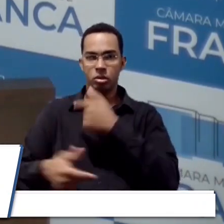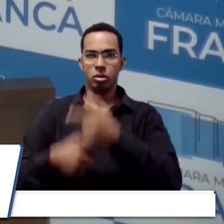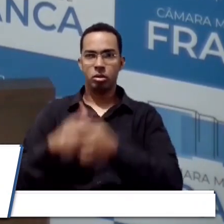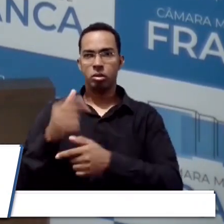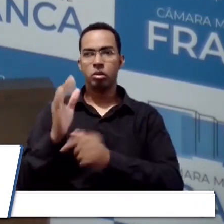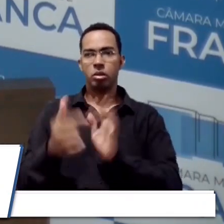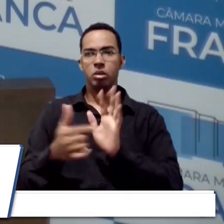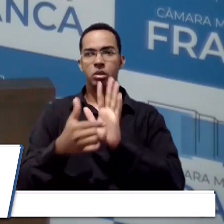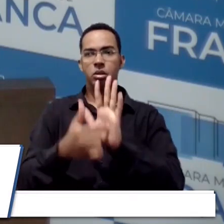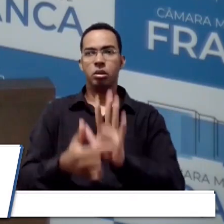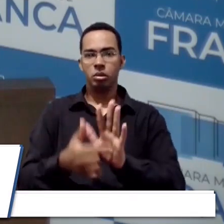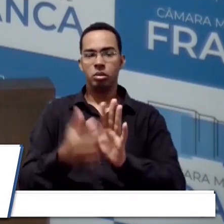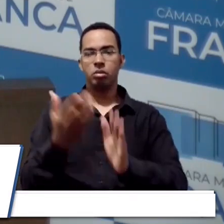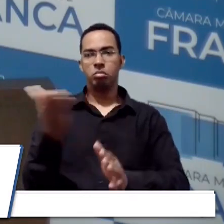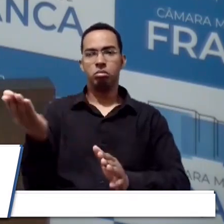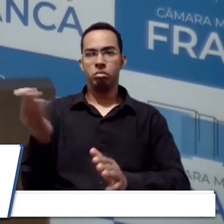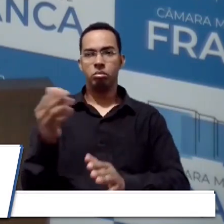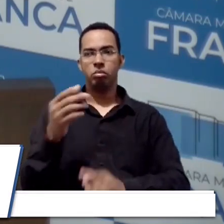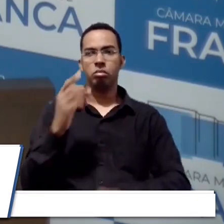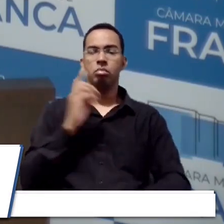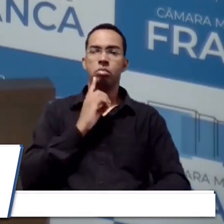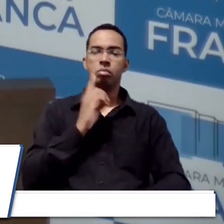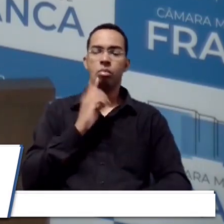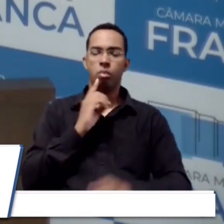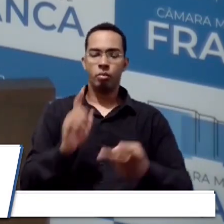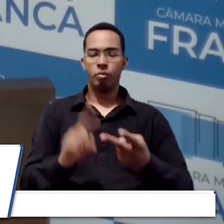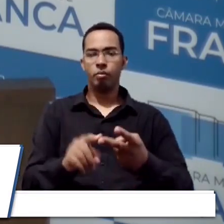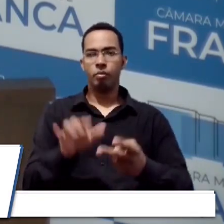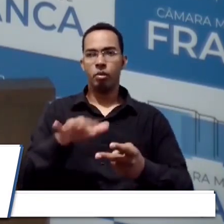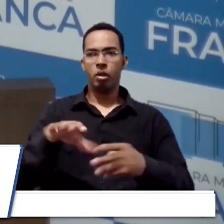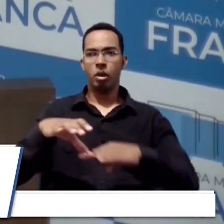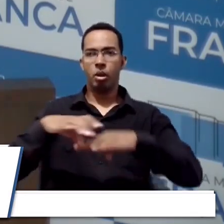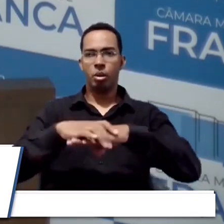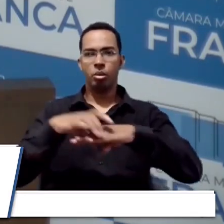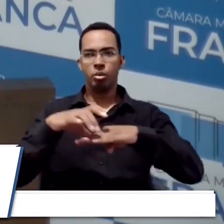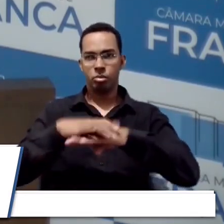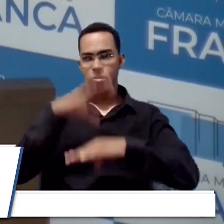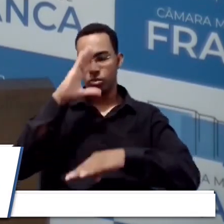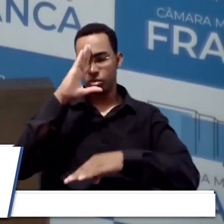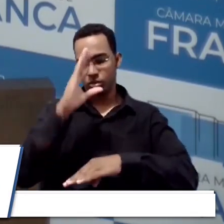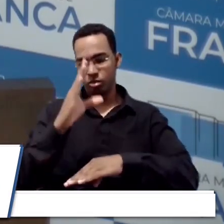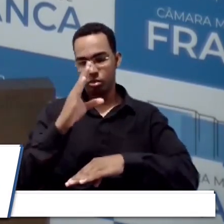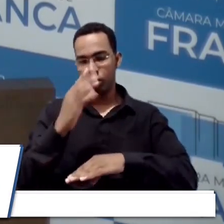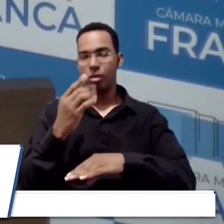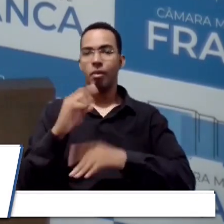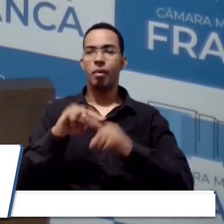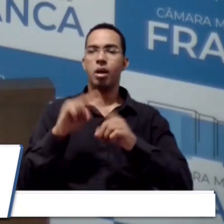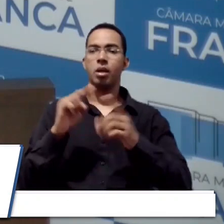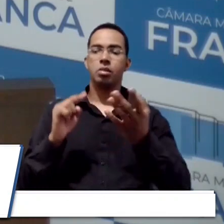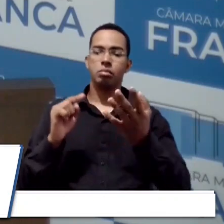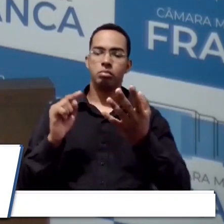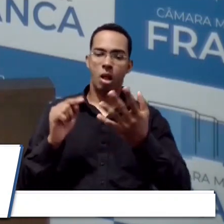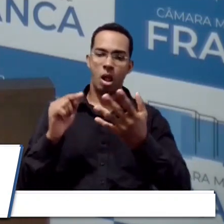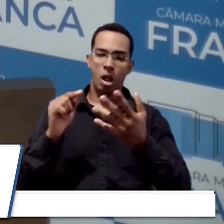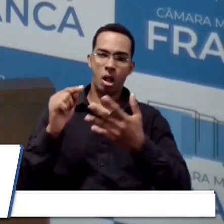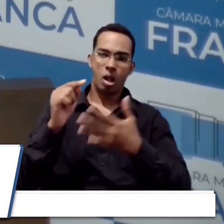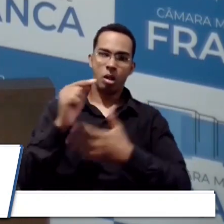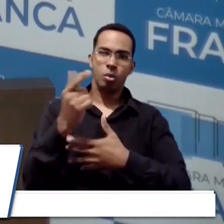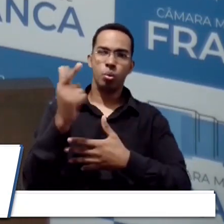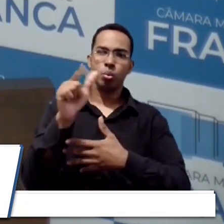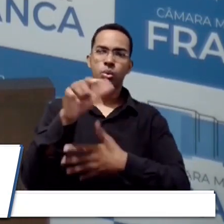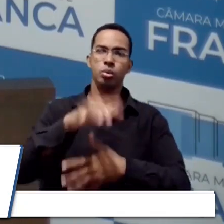foi dito aqui pelo BAS, no setor calçadista principalmente, mas nós temos hoje outros